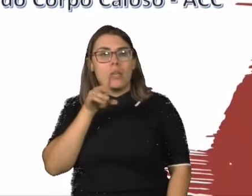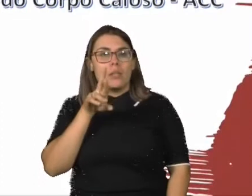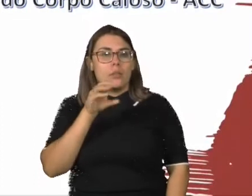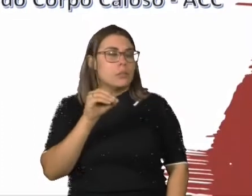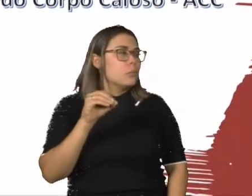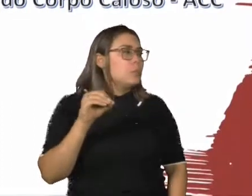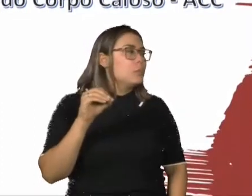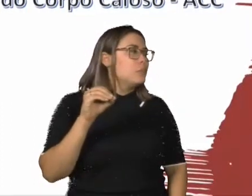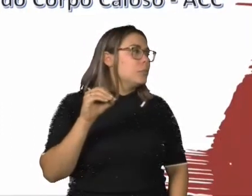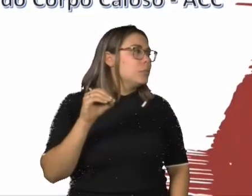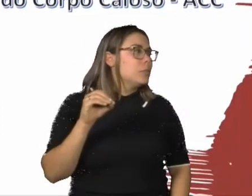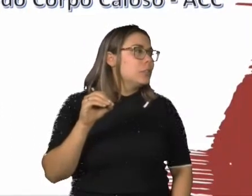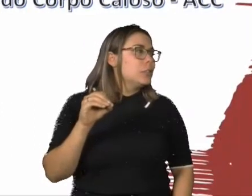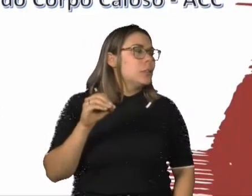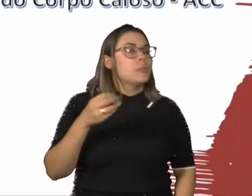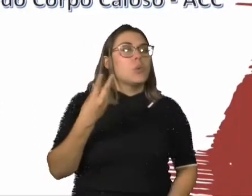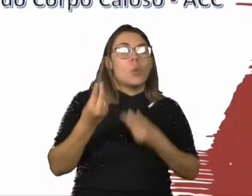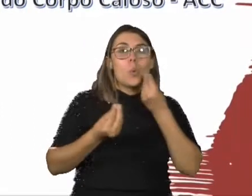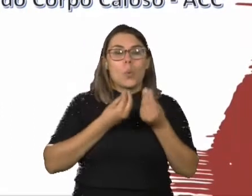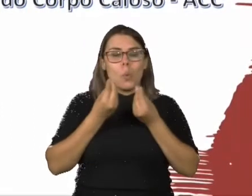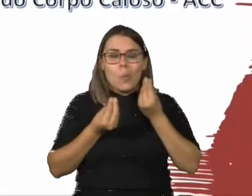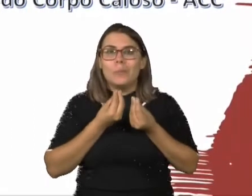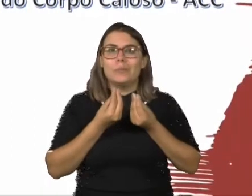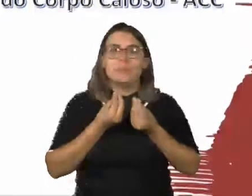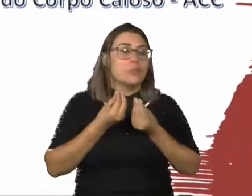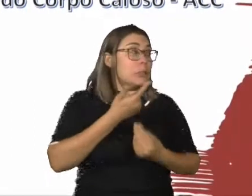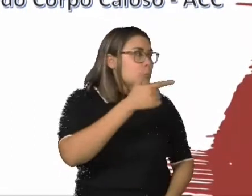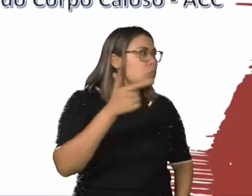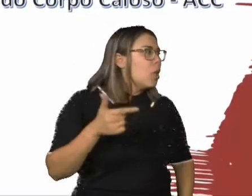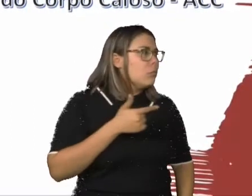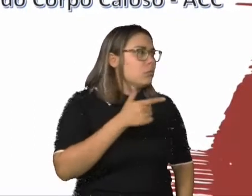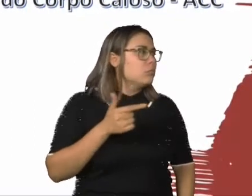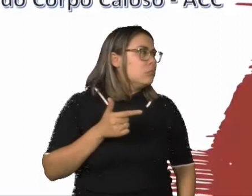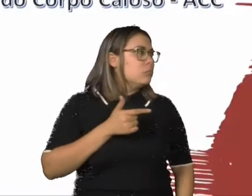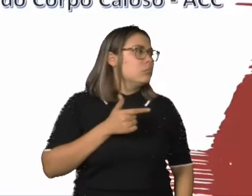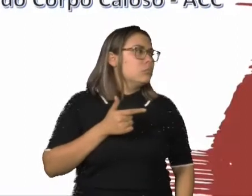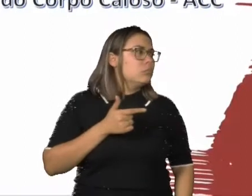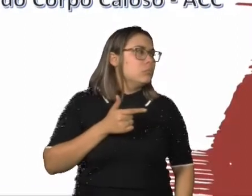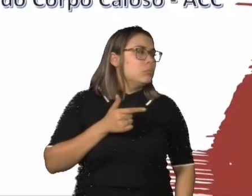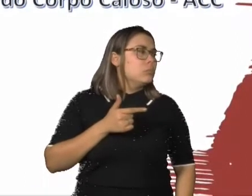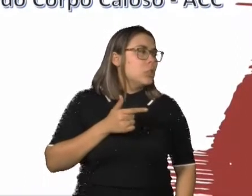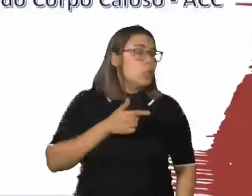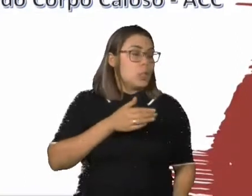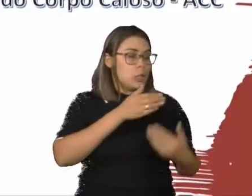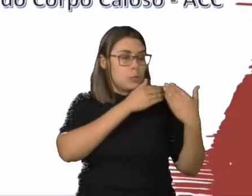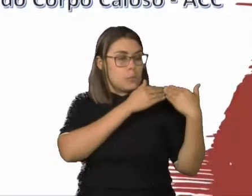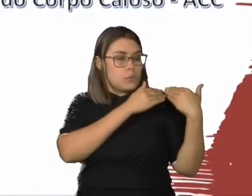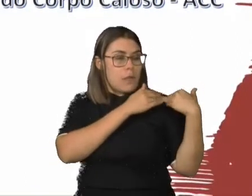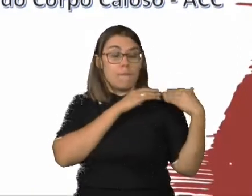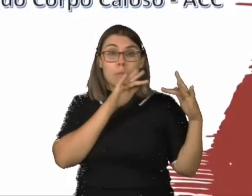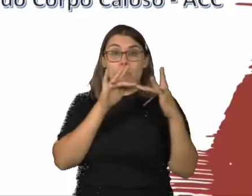esse órgão. Então, imagine o prognóstico de uma criança que nasceu sem esse órgão, no cérebro, que é o responsável pela conexão,